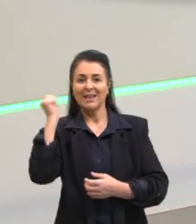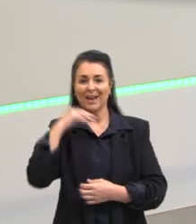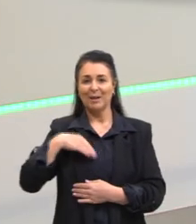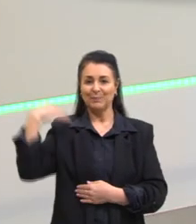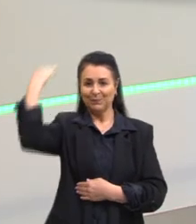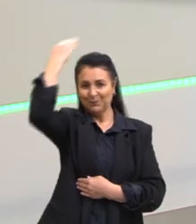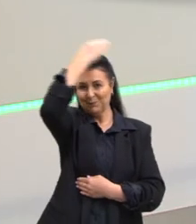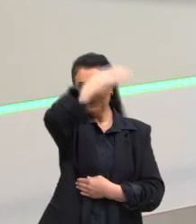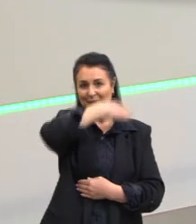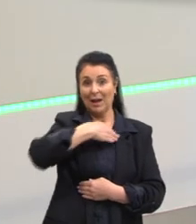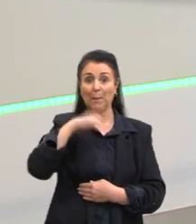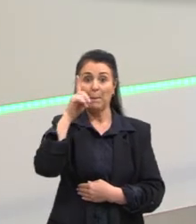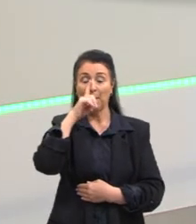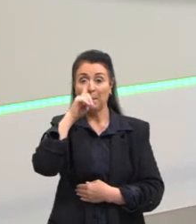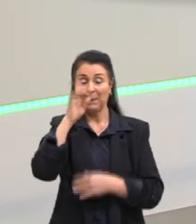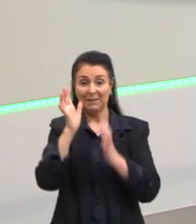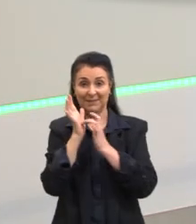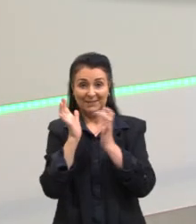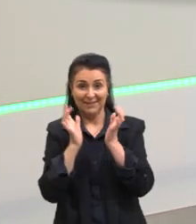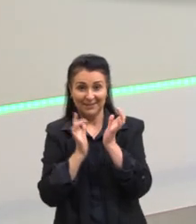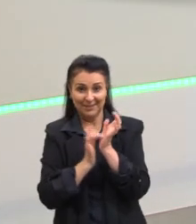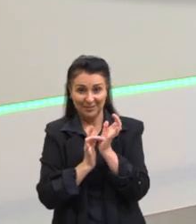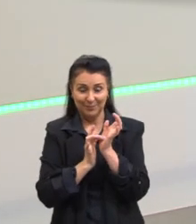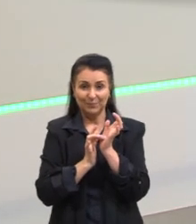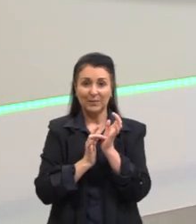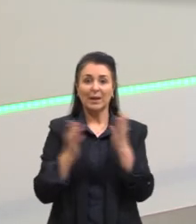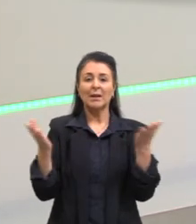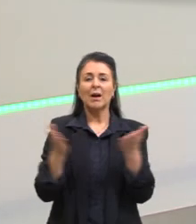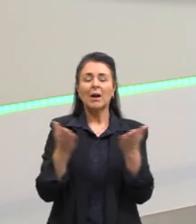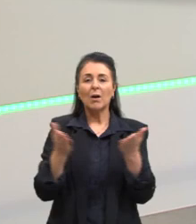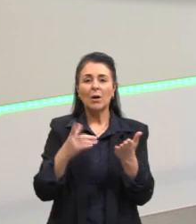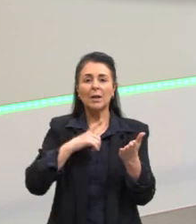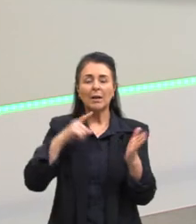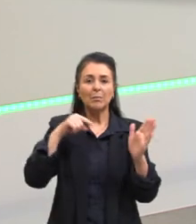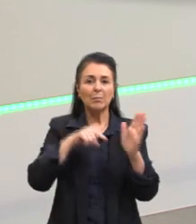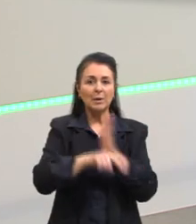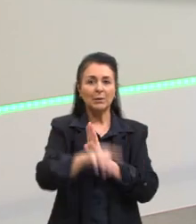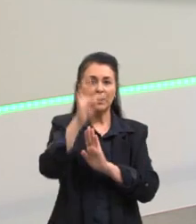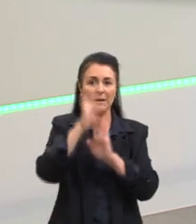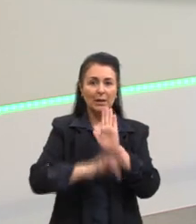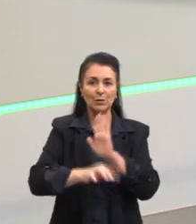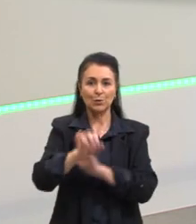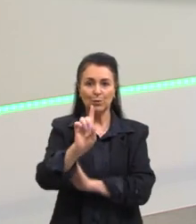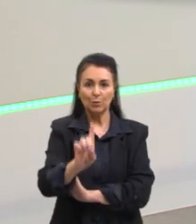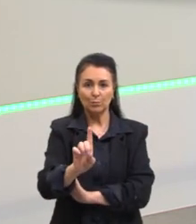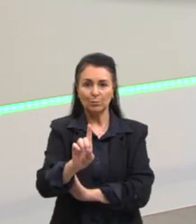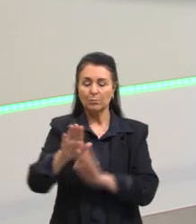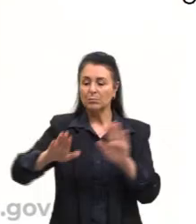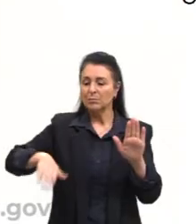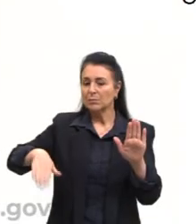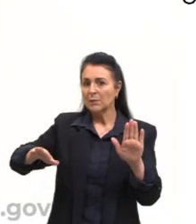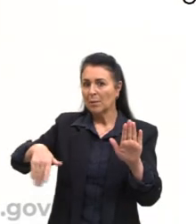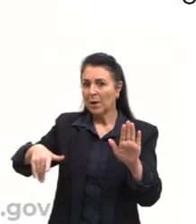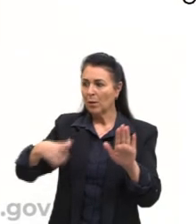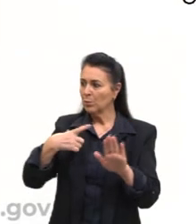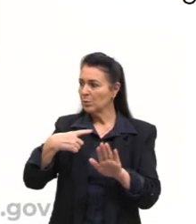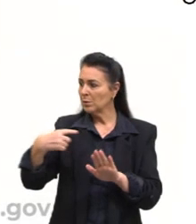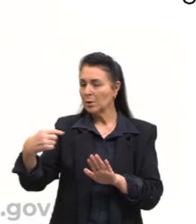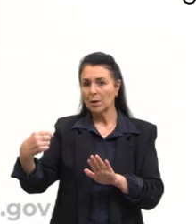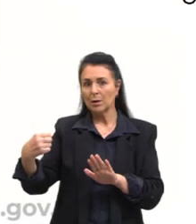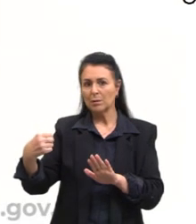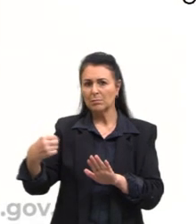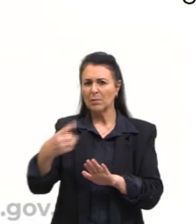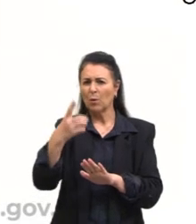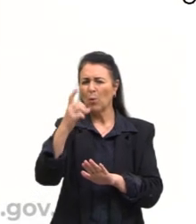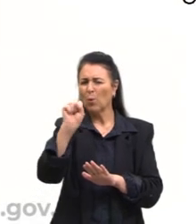Vamos exercitar, então, esse pequeno momento. Então, a gente tem texto 1. Andaram na praia, quando saímos, oito ou